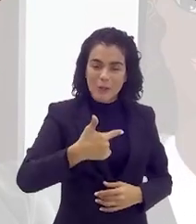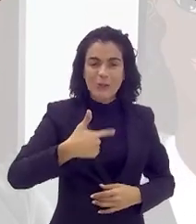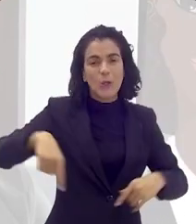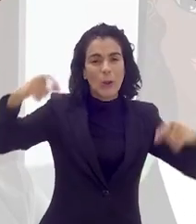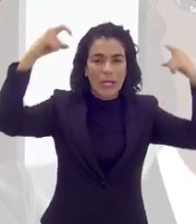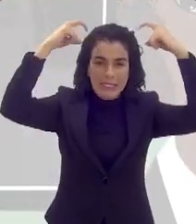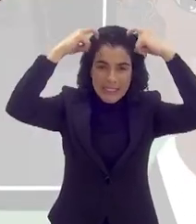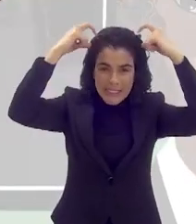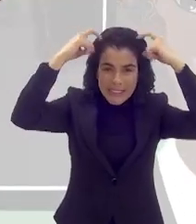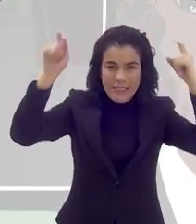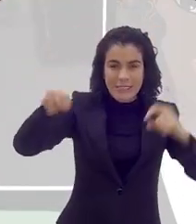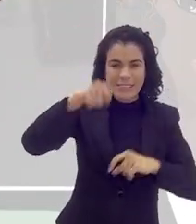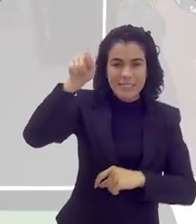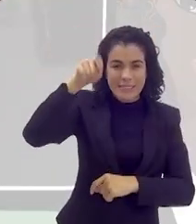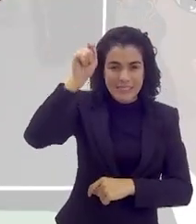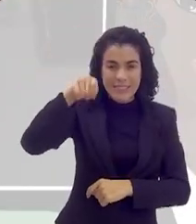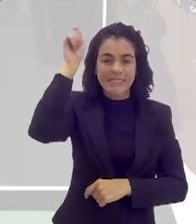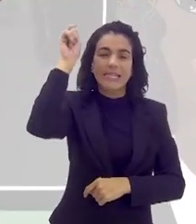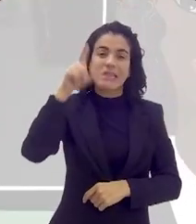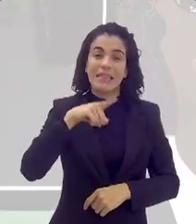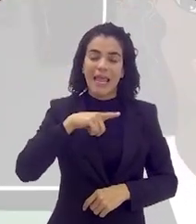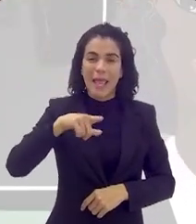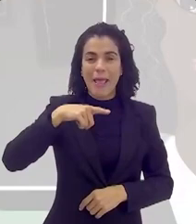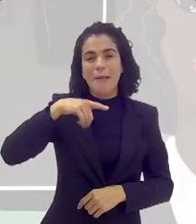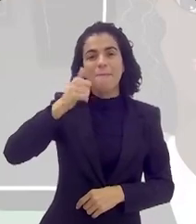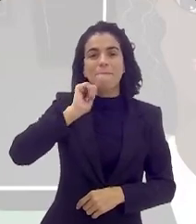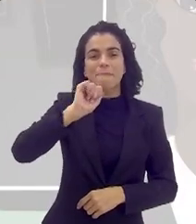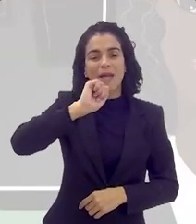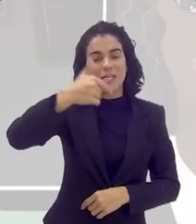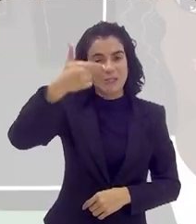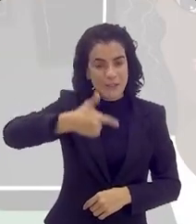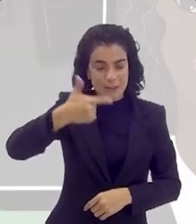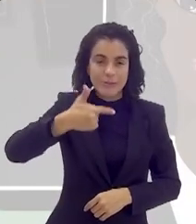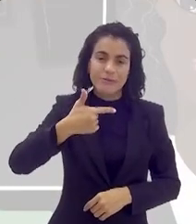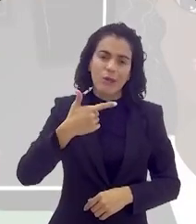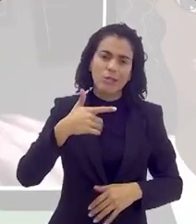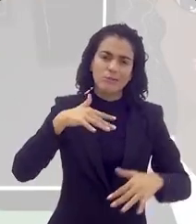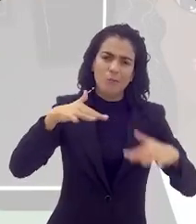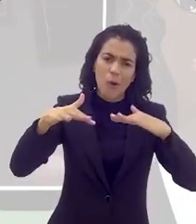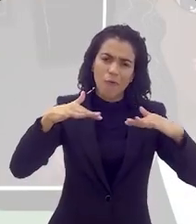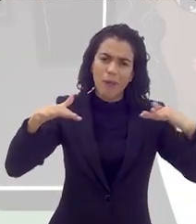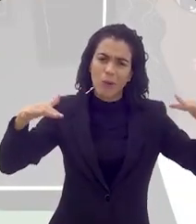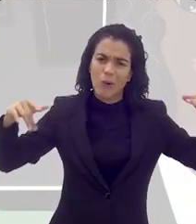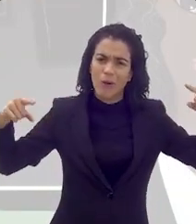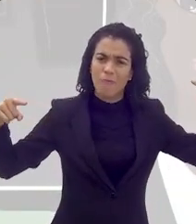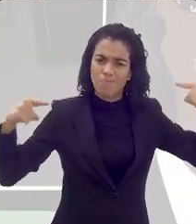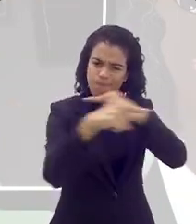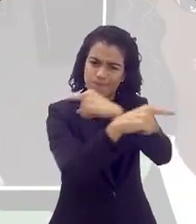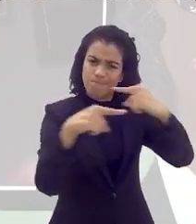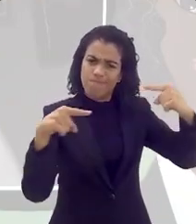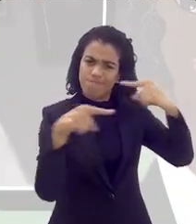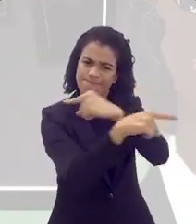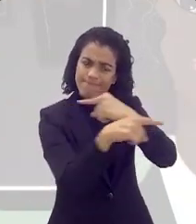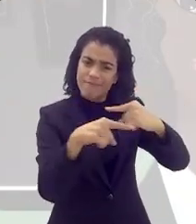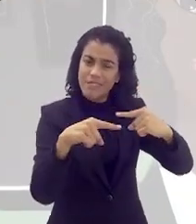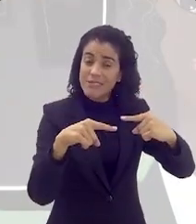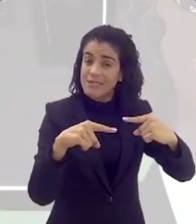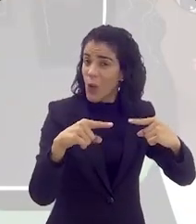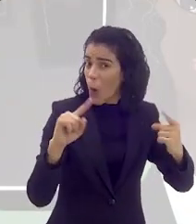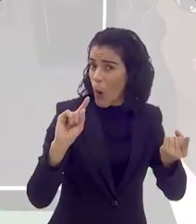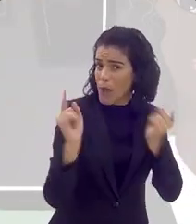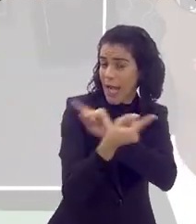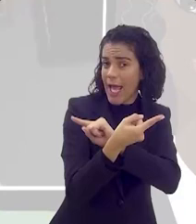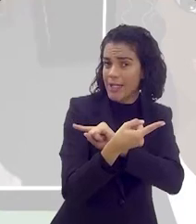filme da Disney, que também tem o papel de madrasta má, então, assim, a gente tá num movimento contrário, assim, tá ganhando